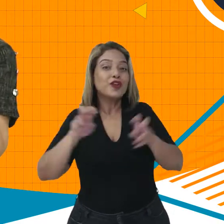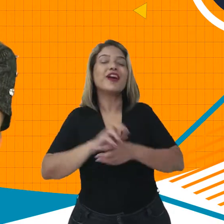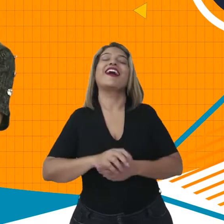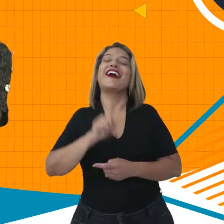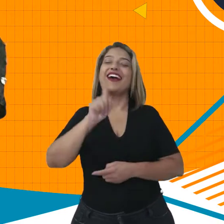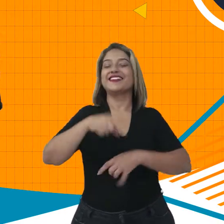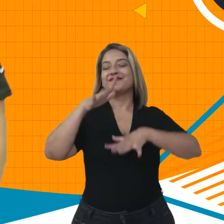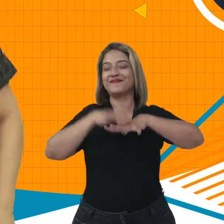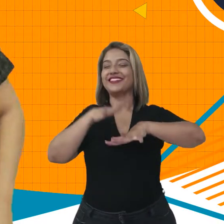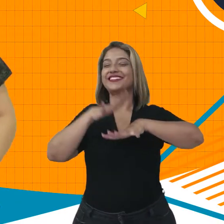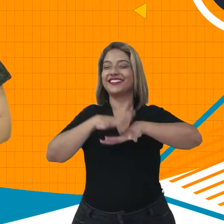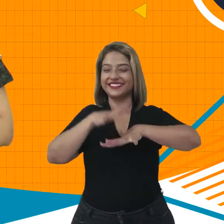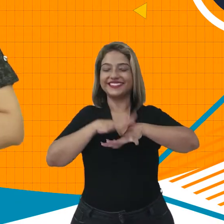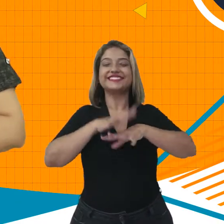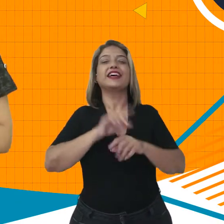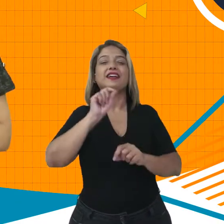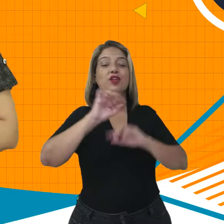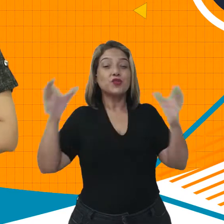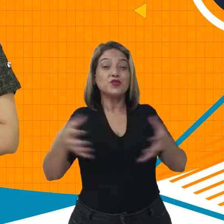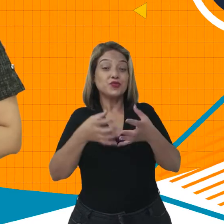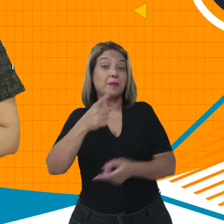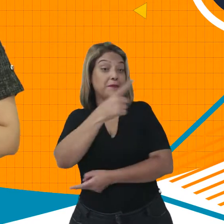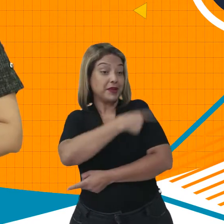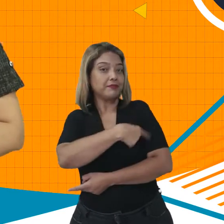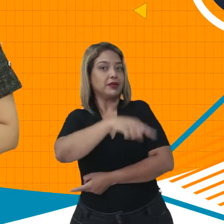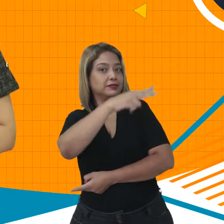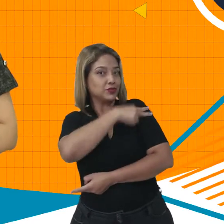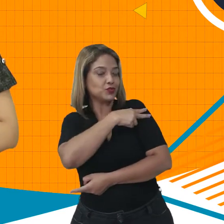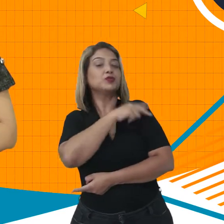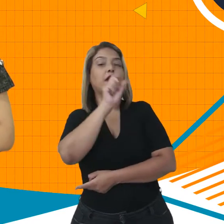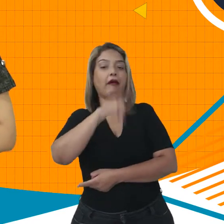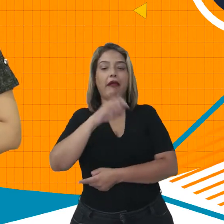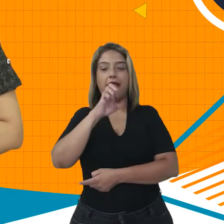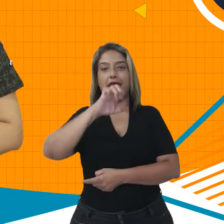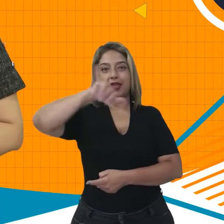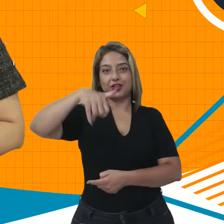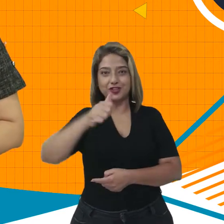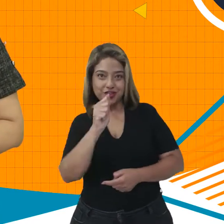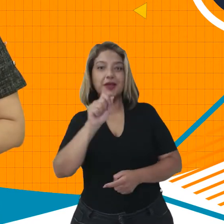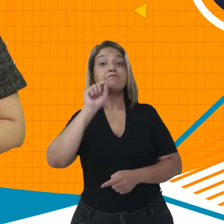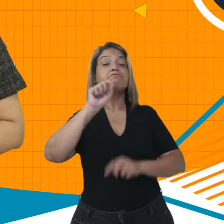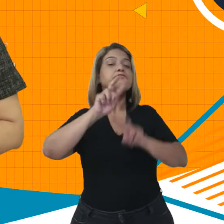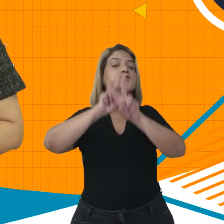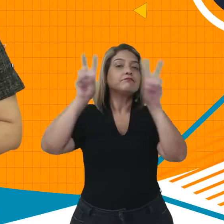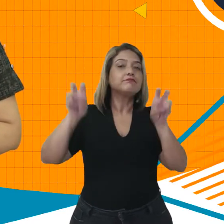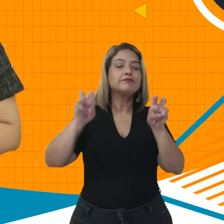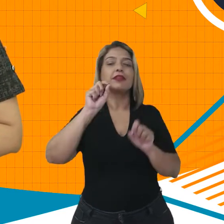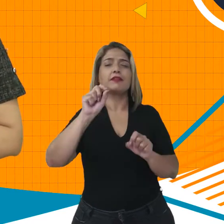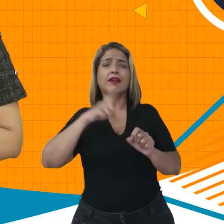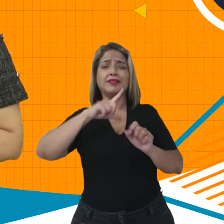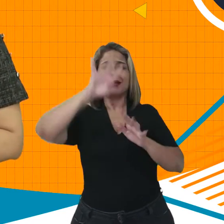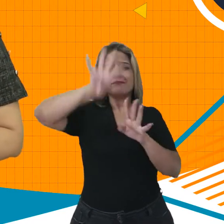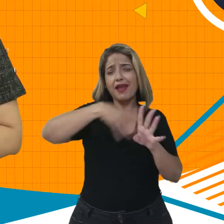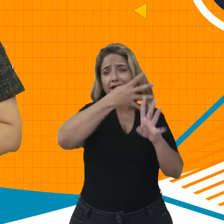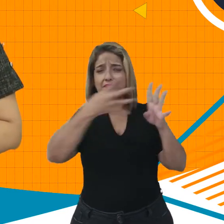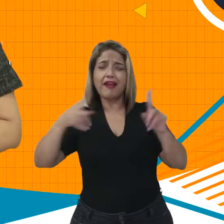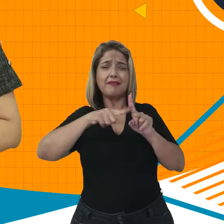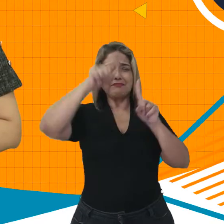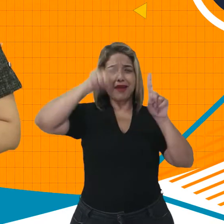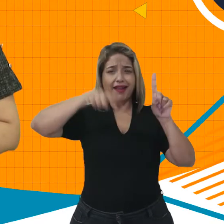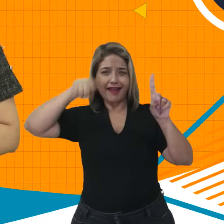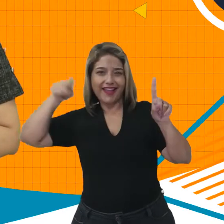Sobre... Matemática! Matemática! Para as turmas de primeira e segunda séries da EJA, com o título